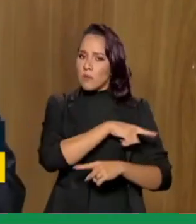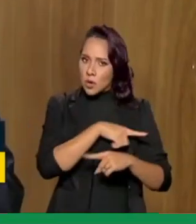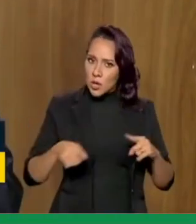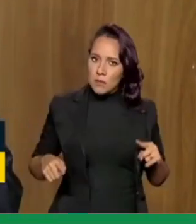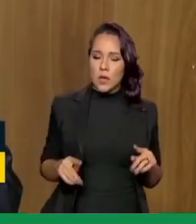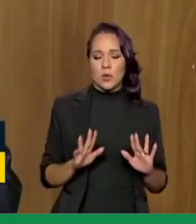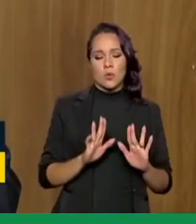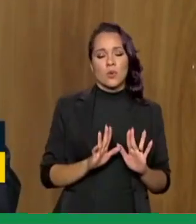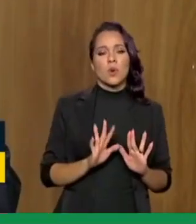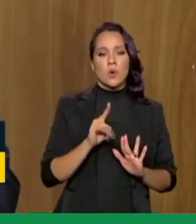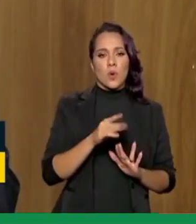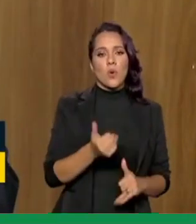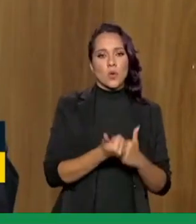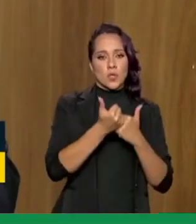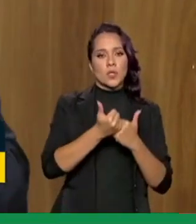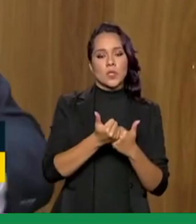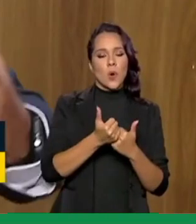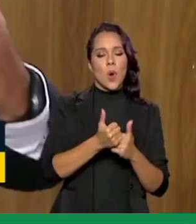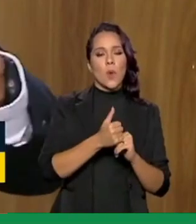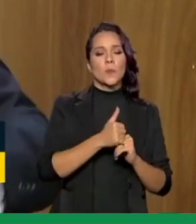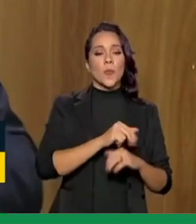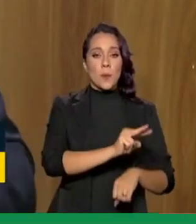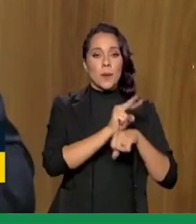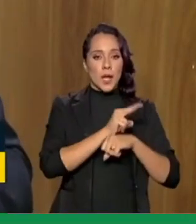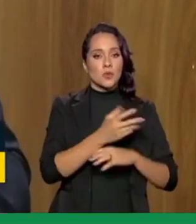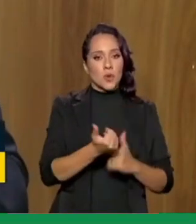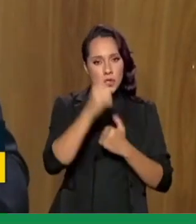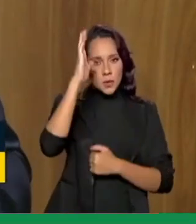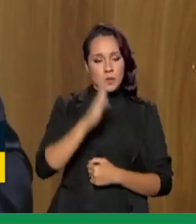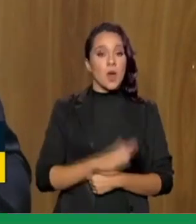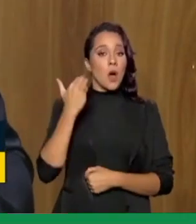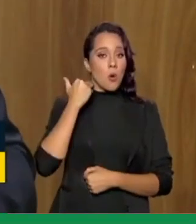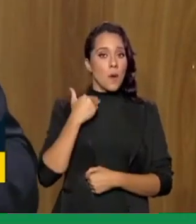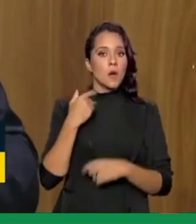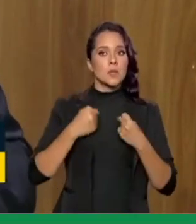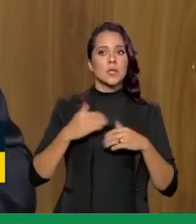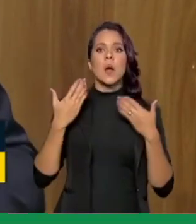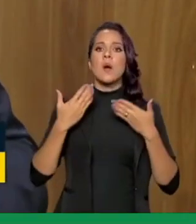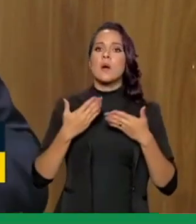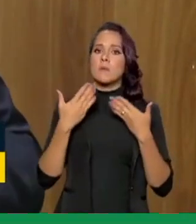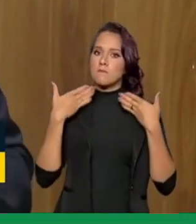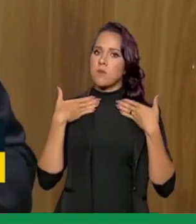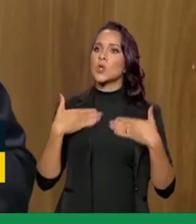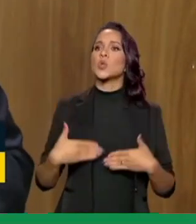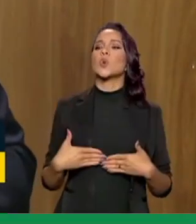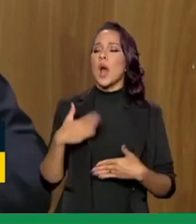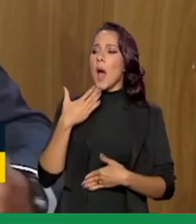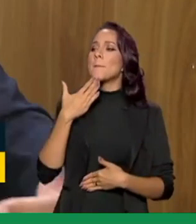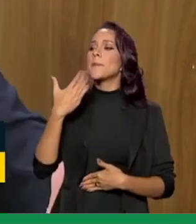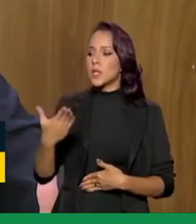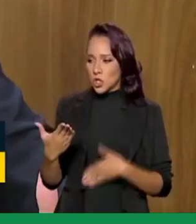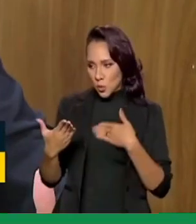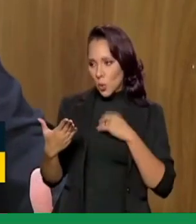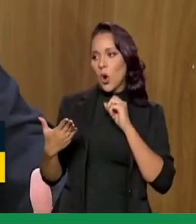com o consignado do Auxílio Brasil, então, ela tem que tomar a instituição financeira, postura passiva de ser demandada e, a partir dali,